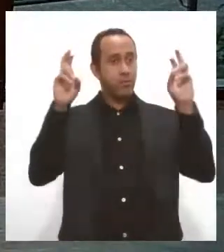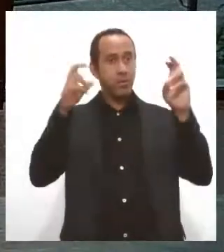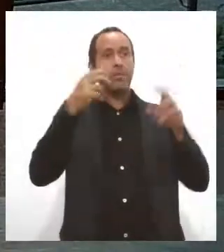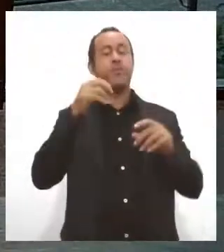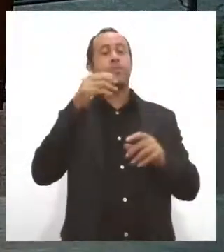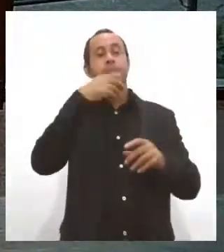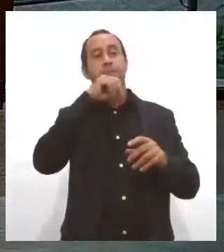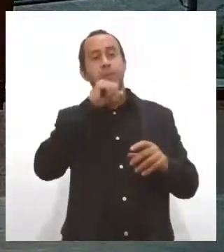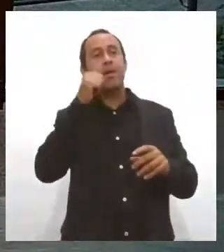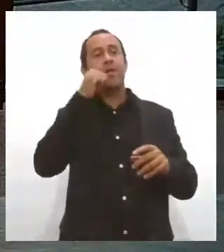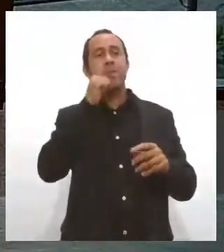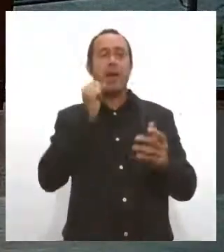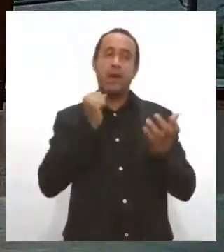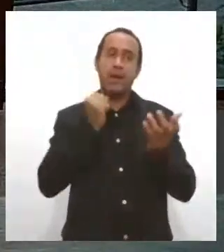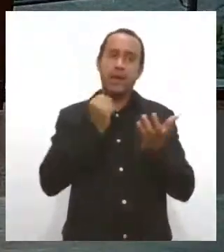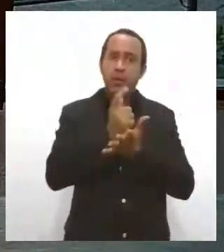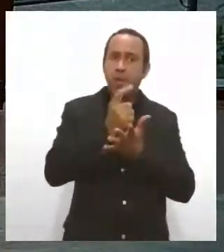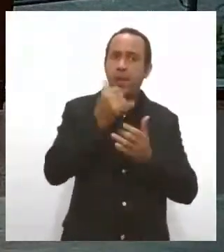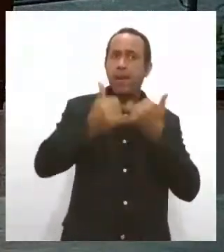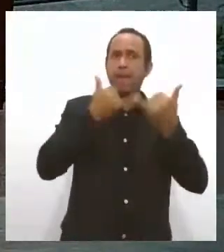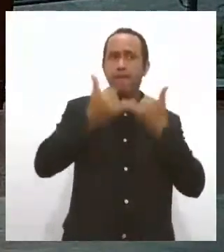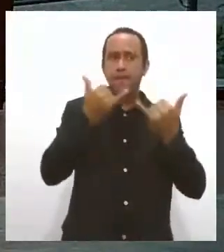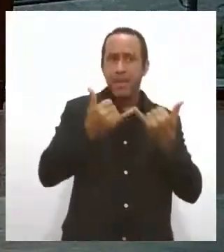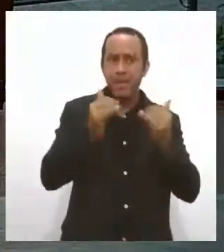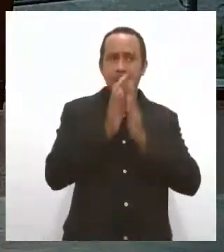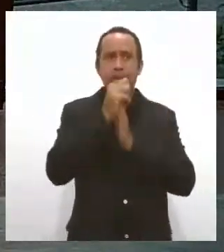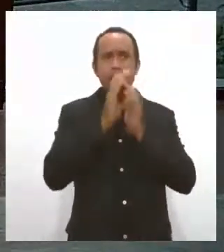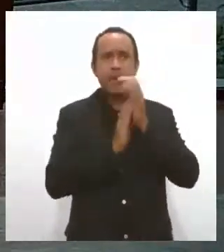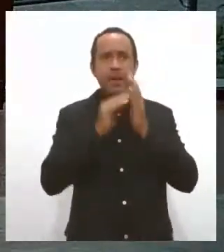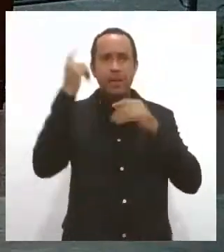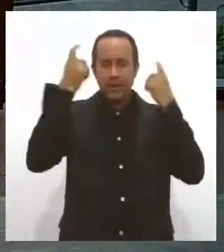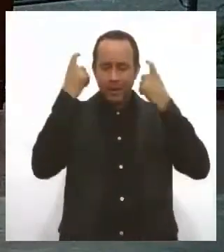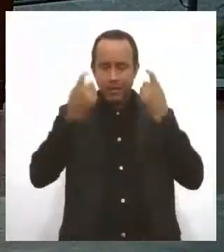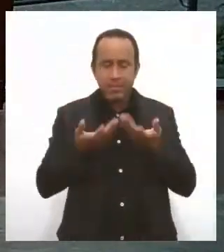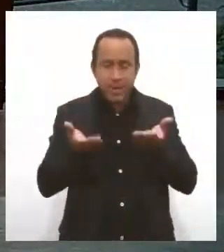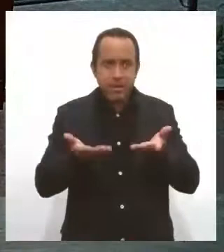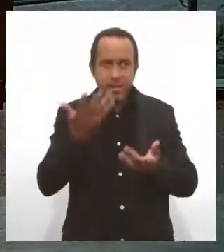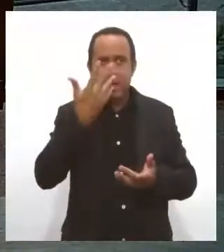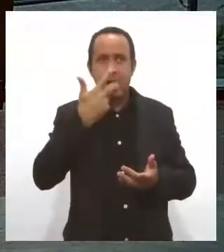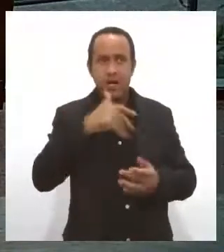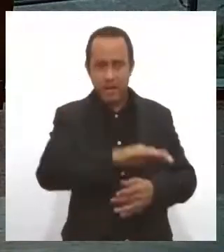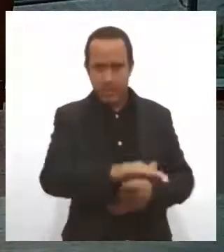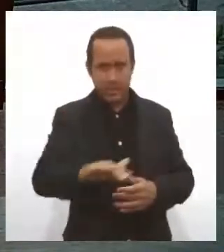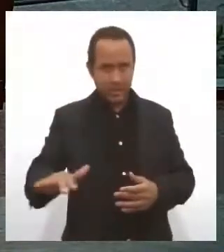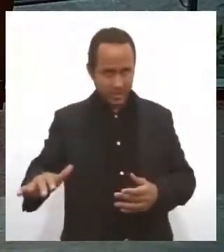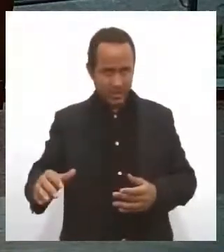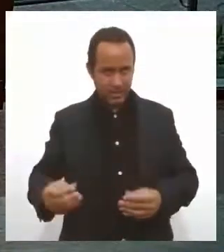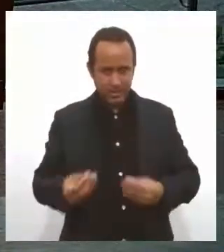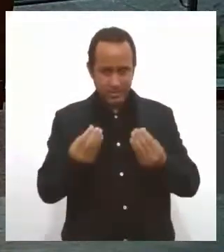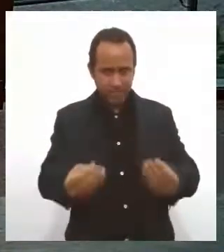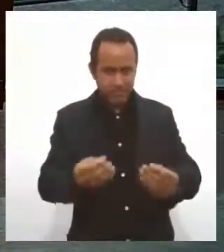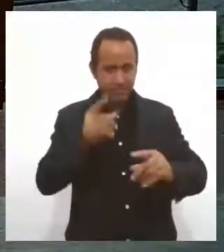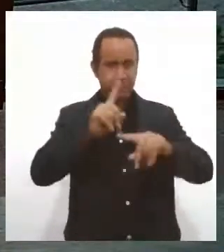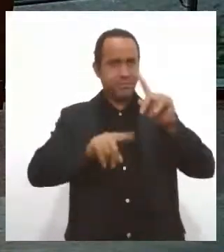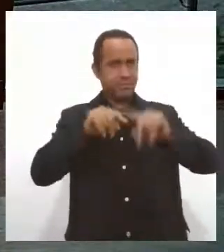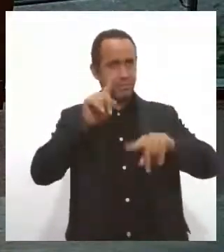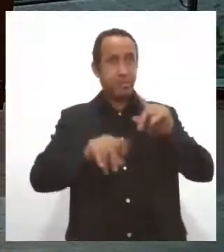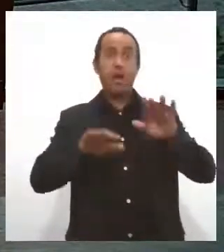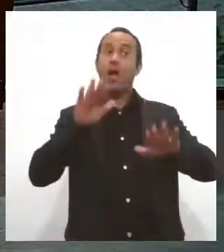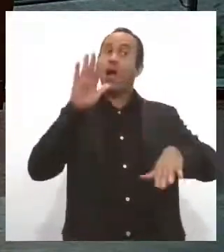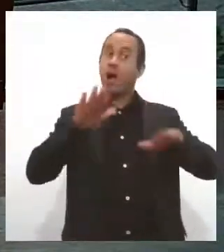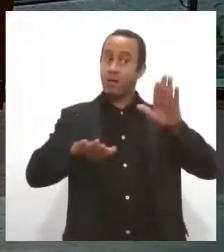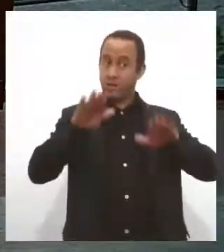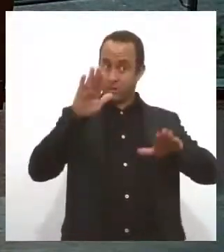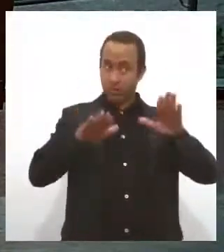os familiares que estão aí preocupados em agradar a criançada nessa época, comprando brinquedos, só que muitas vezes